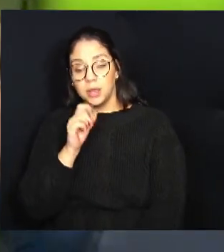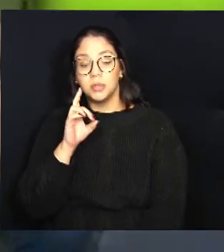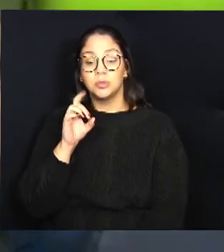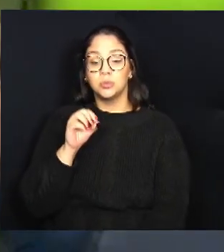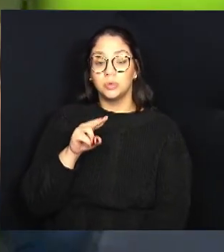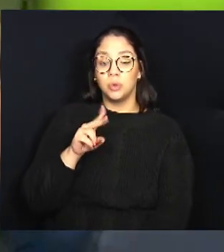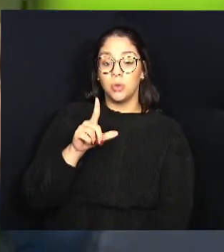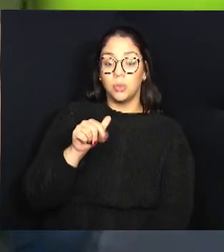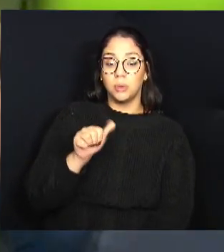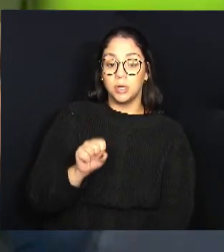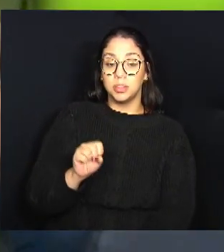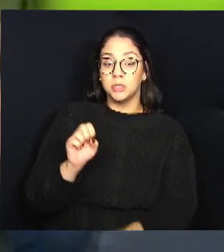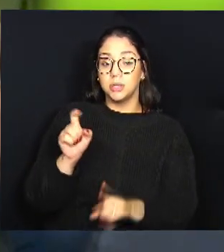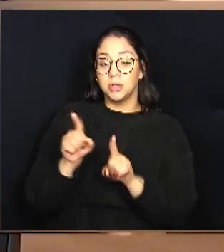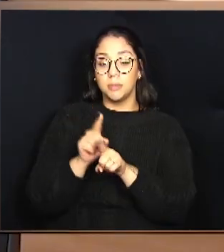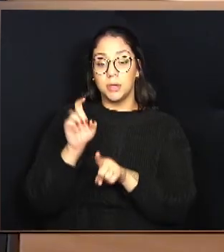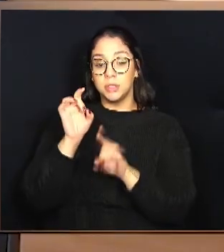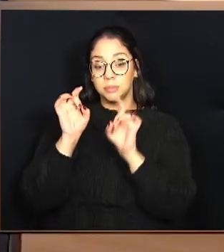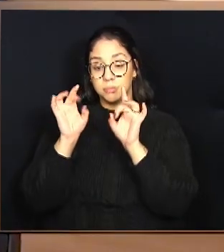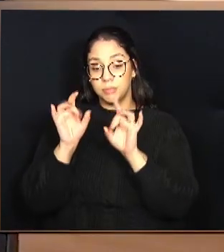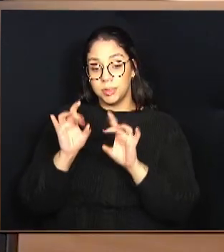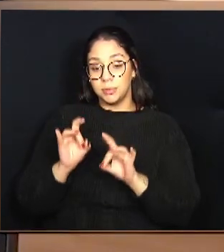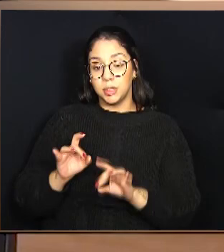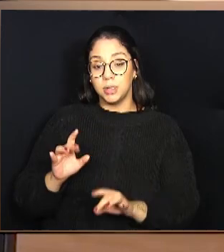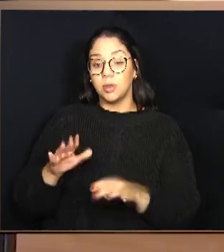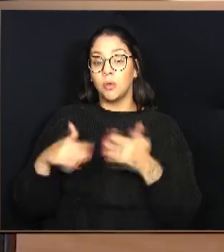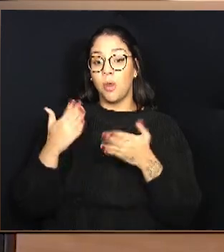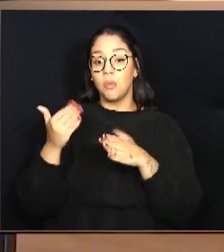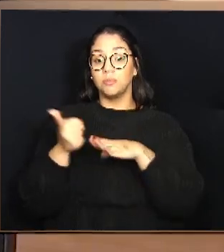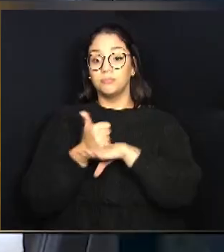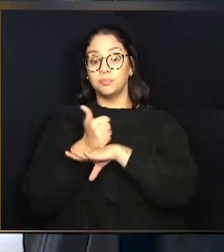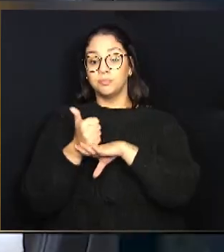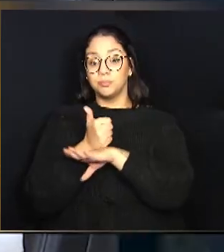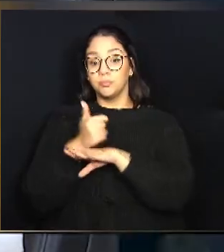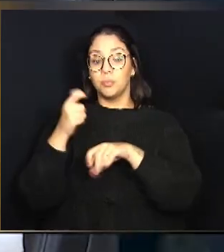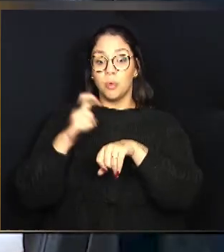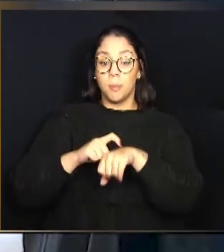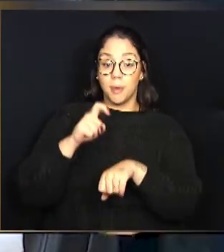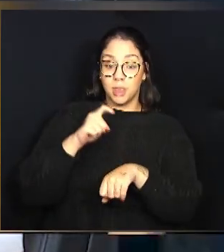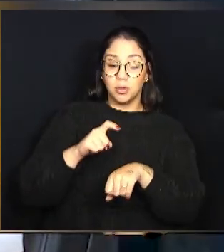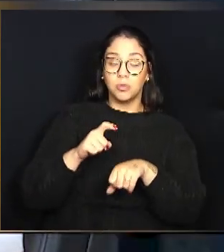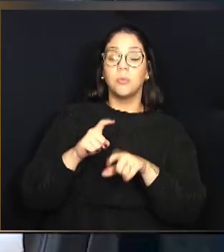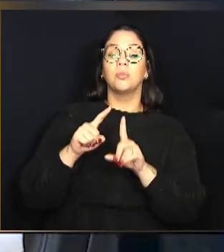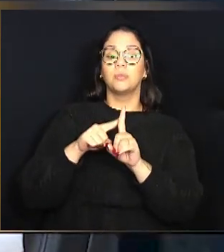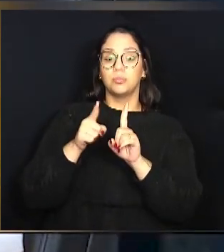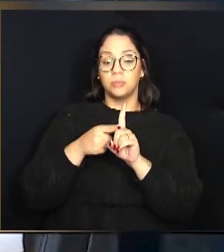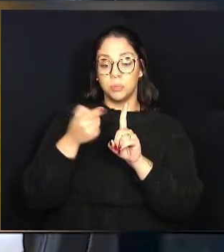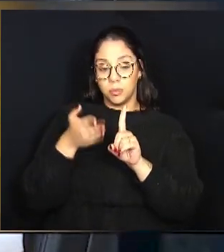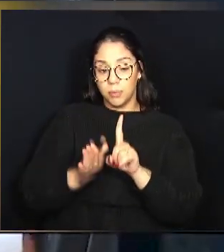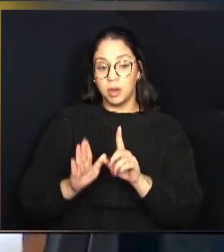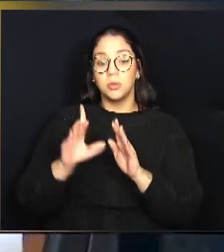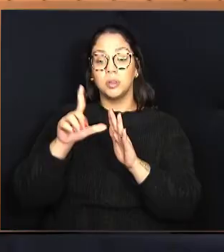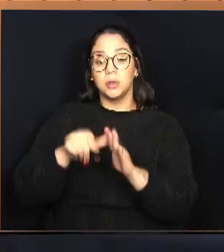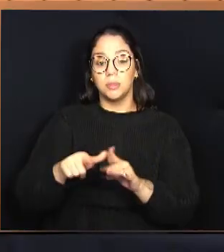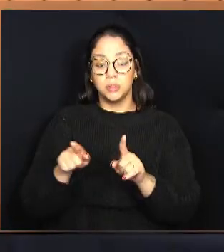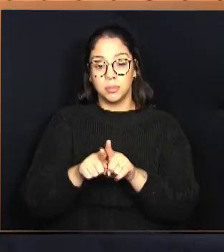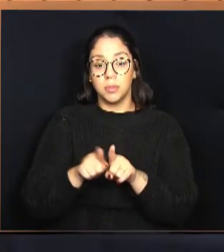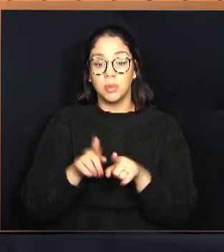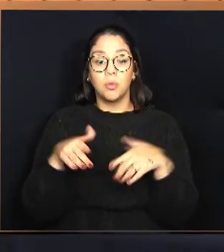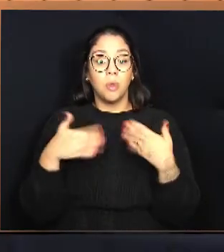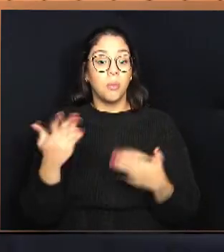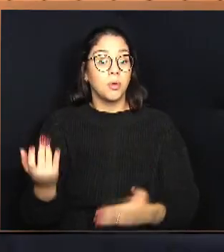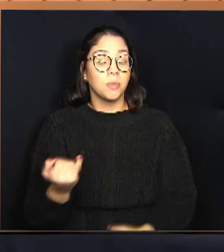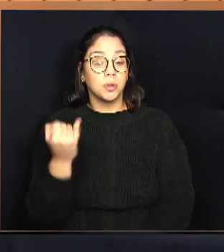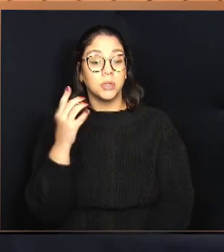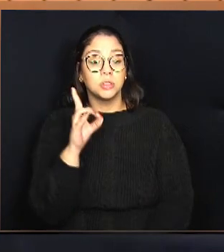de mulheres, doulas e especialistas sobre a importância dessas profissionais no momento e no pós-parto. Nessa